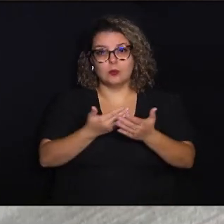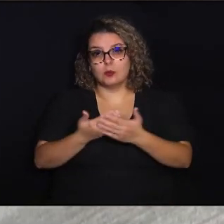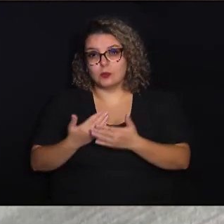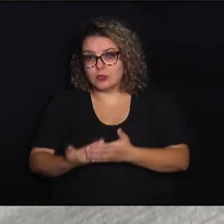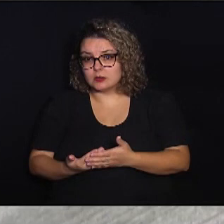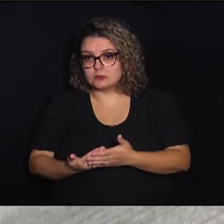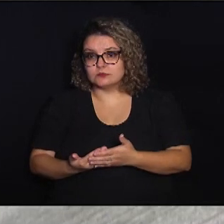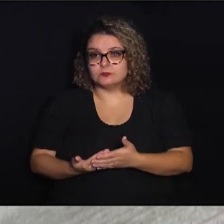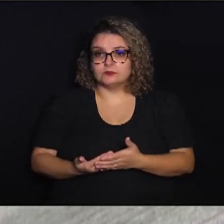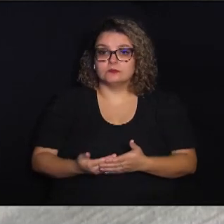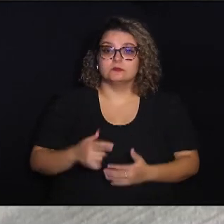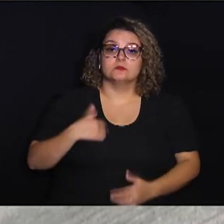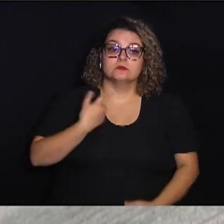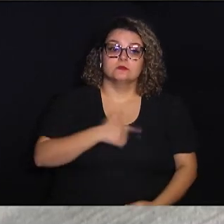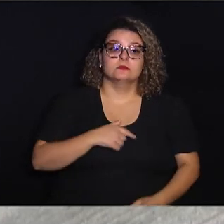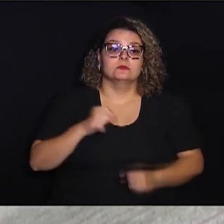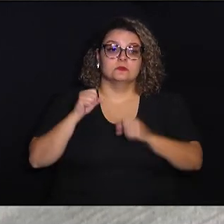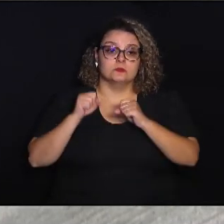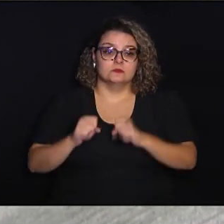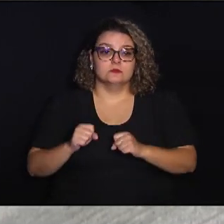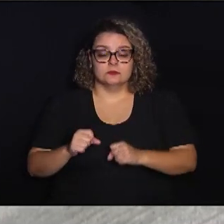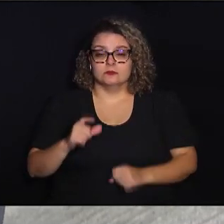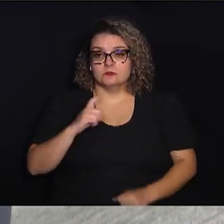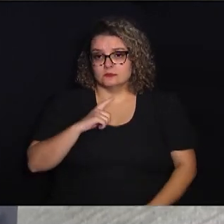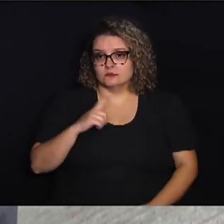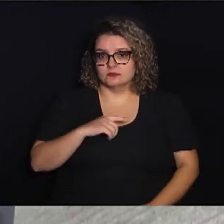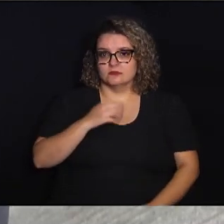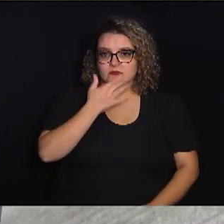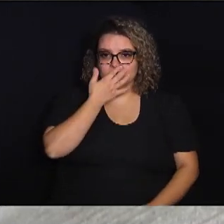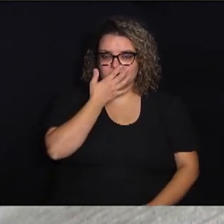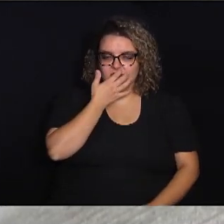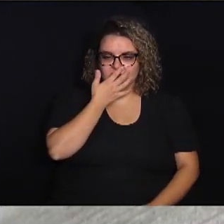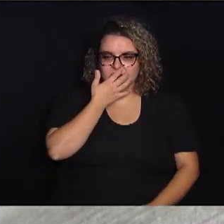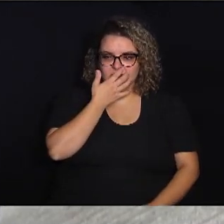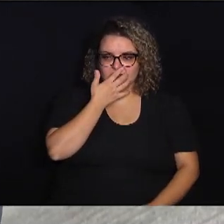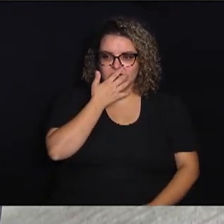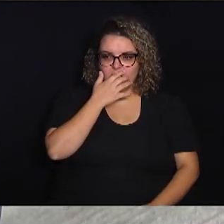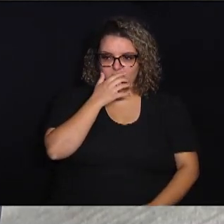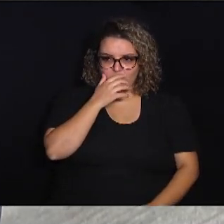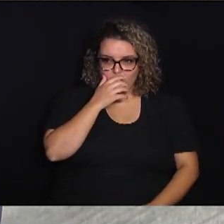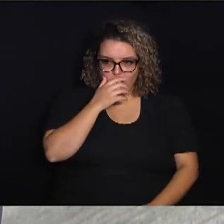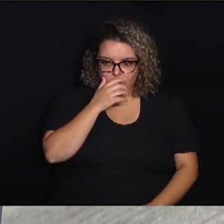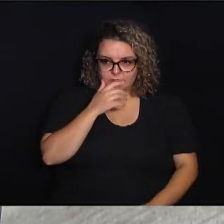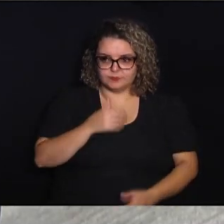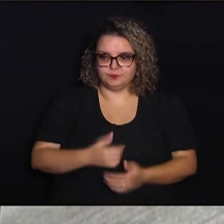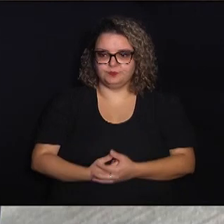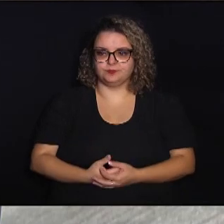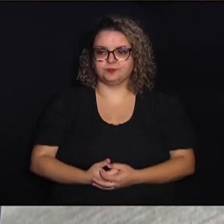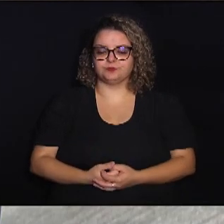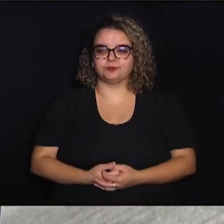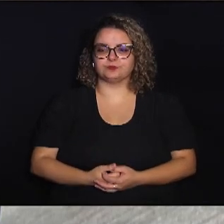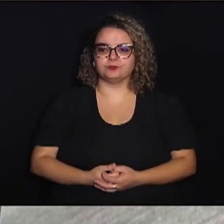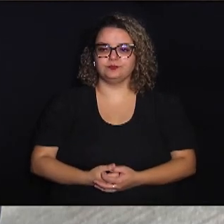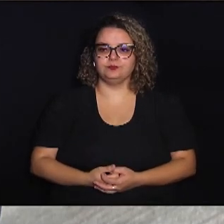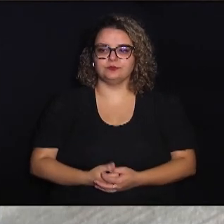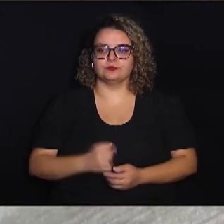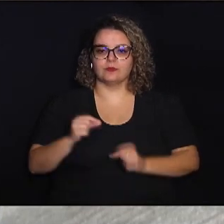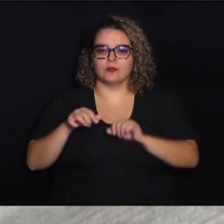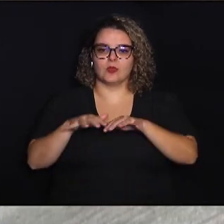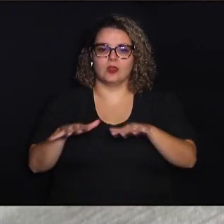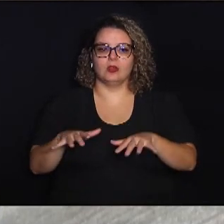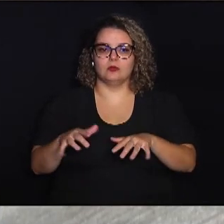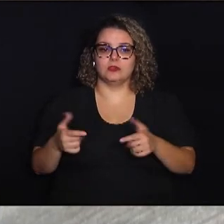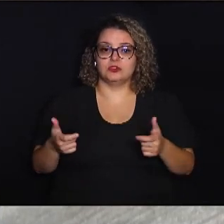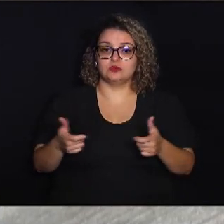os estudos para que nós possamos ter uma visão mais ampla, para que termine inclusive um pouquinho do preconceito que há.